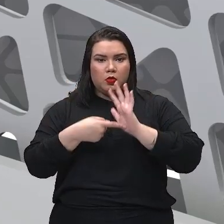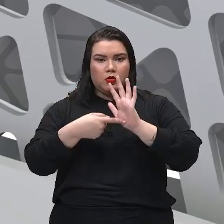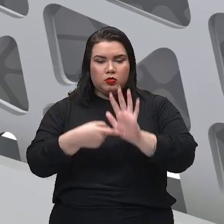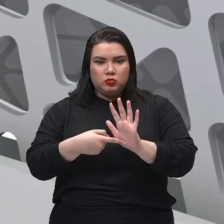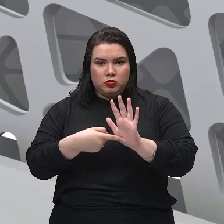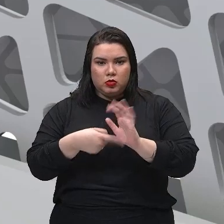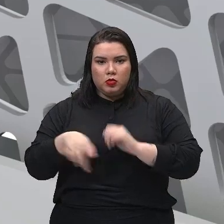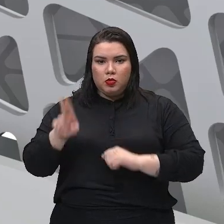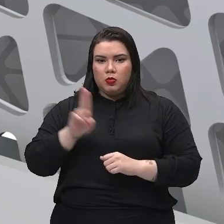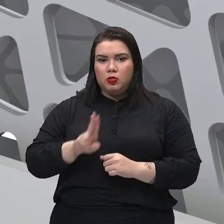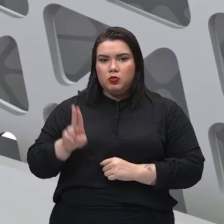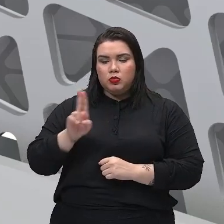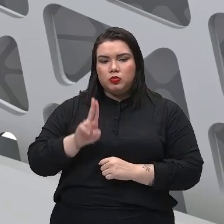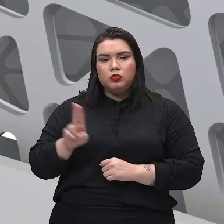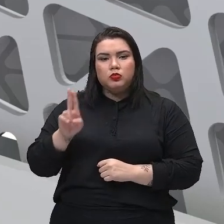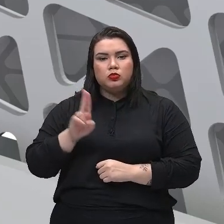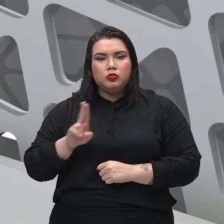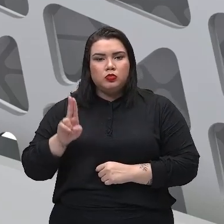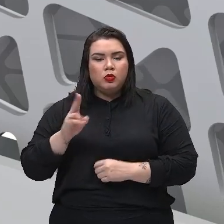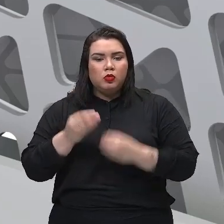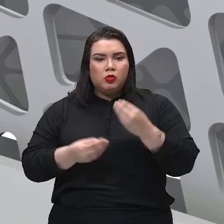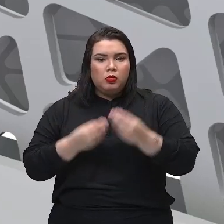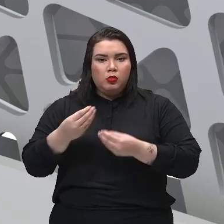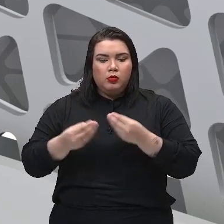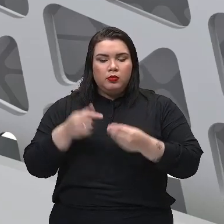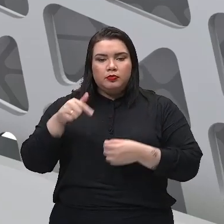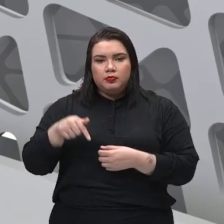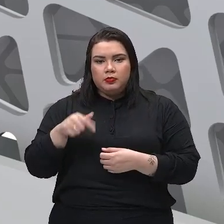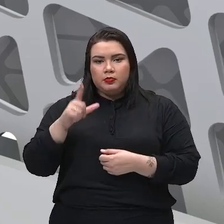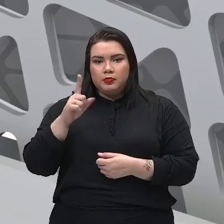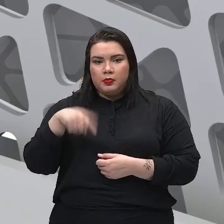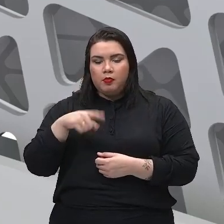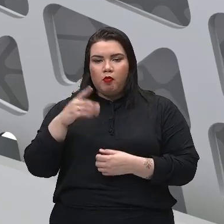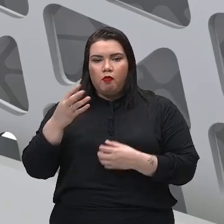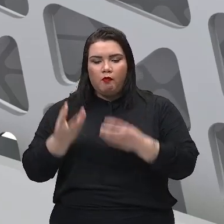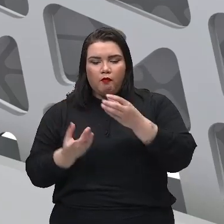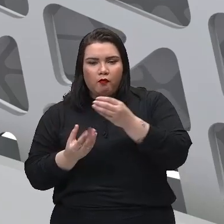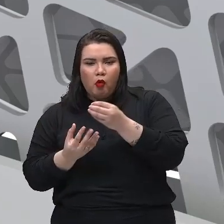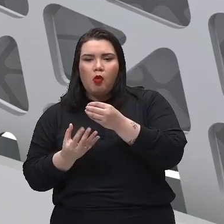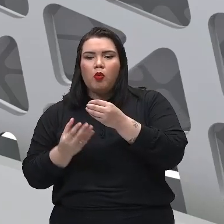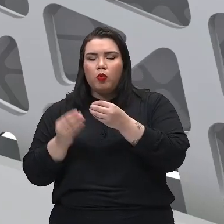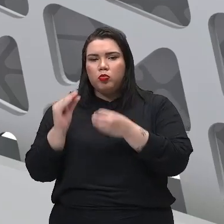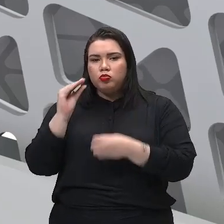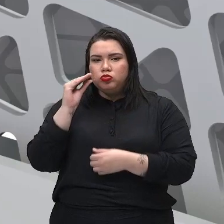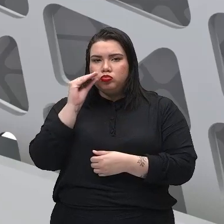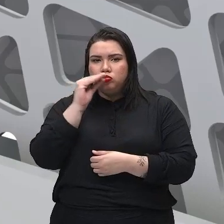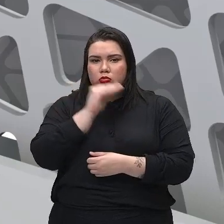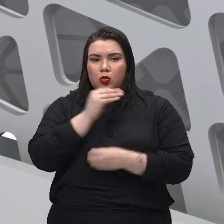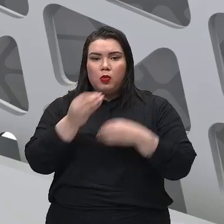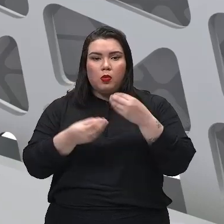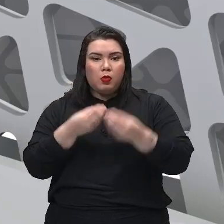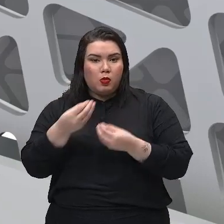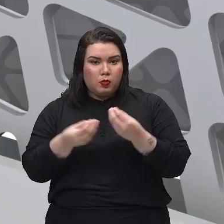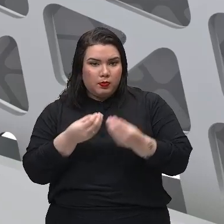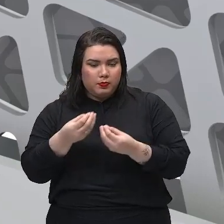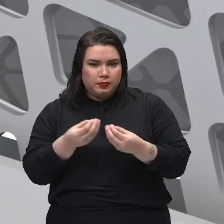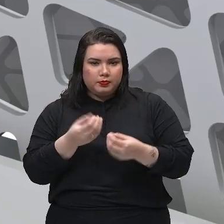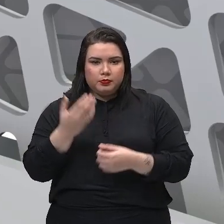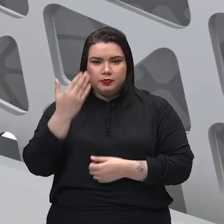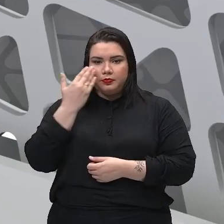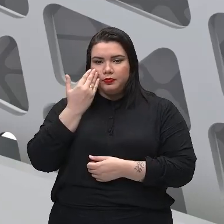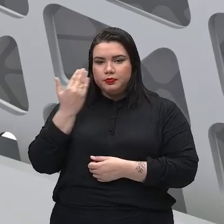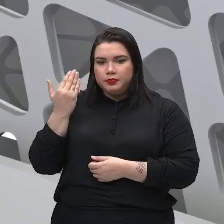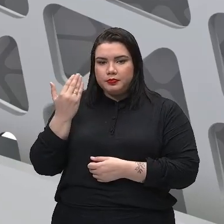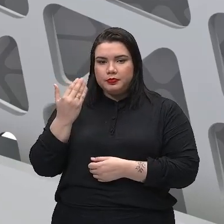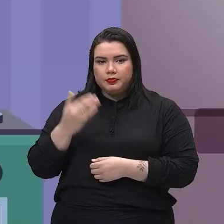o uso aí dessa fonte de energia, no caso, o fogo, que vai transferir calor para um dos tipos de materiais